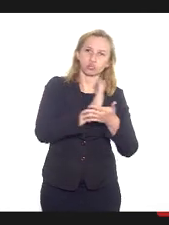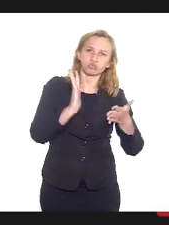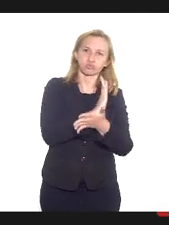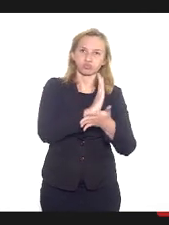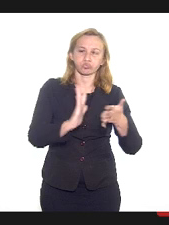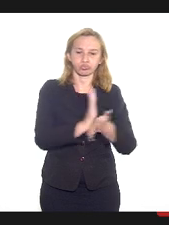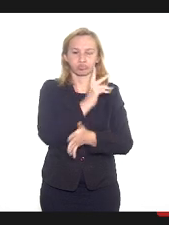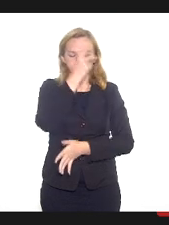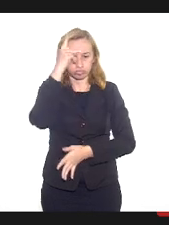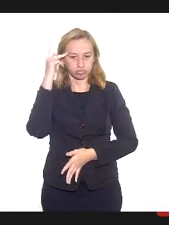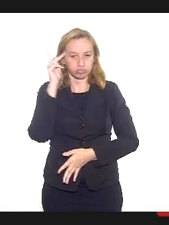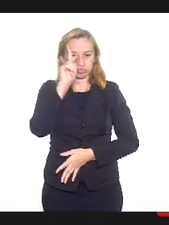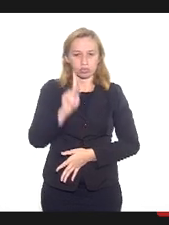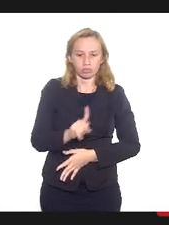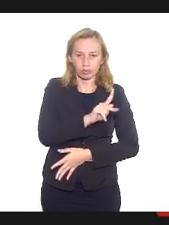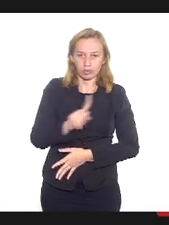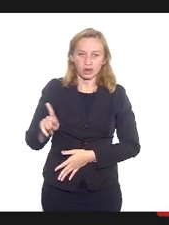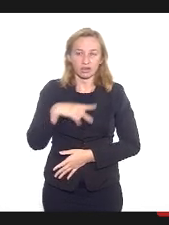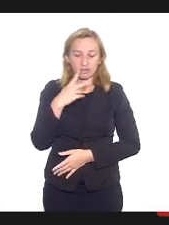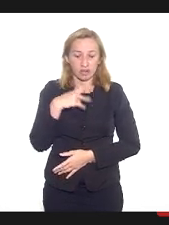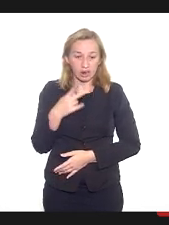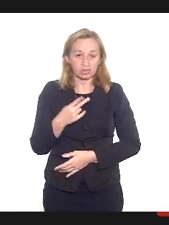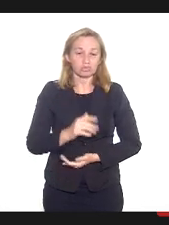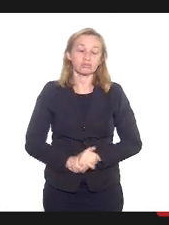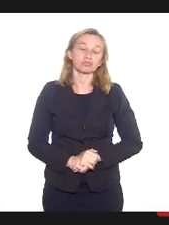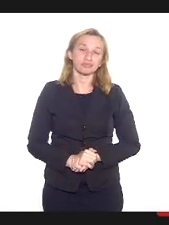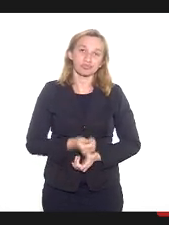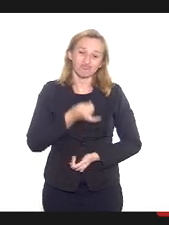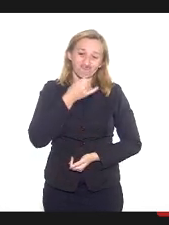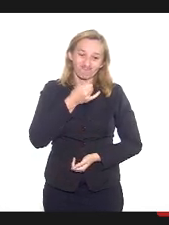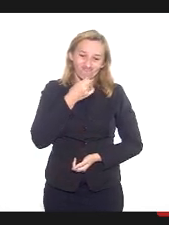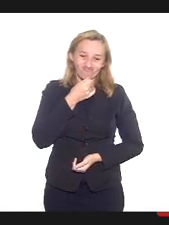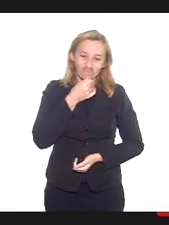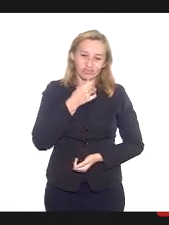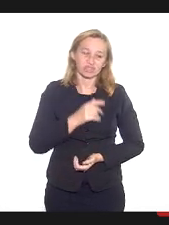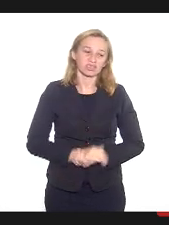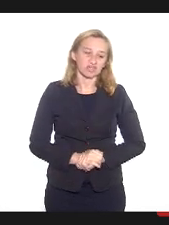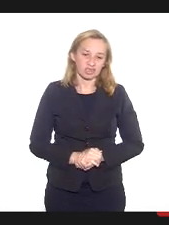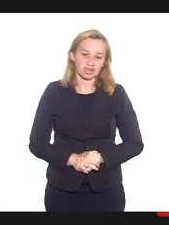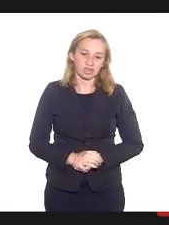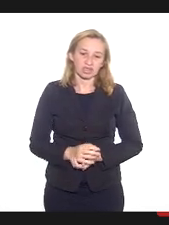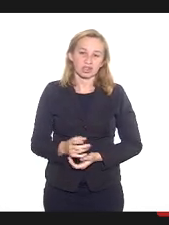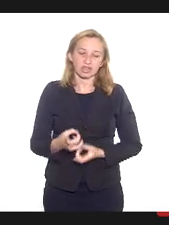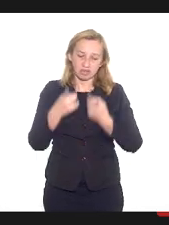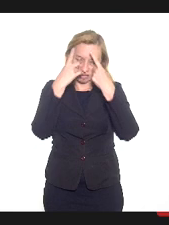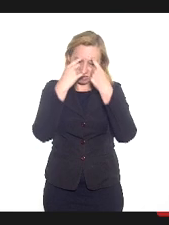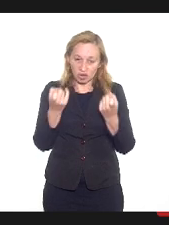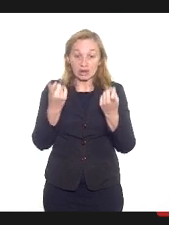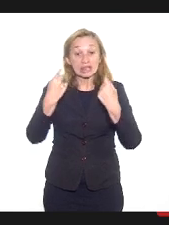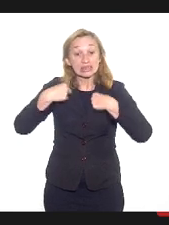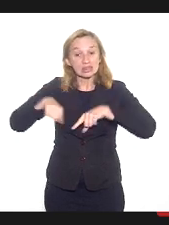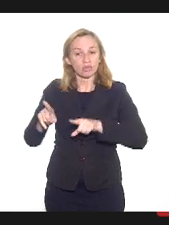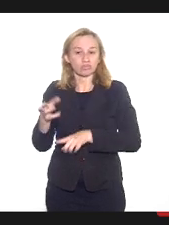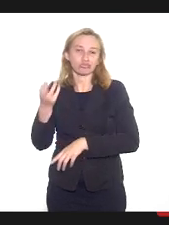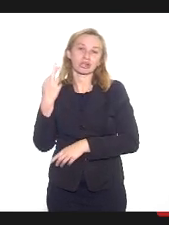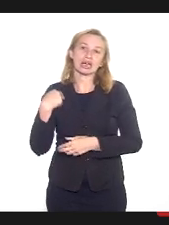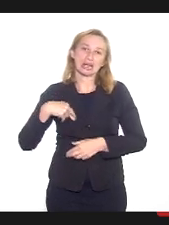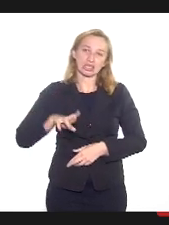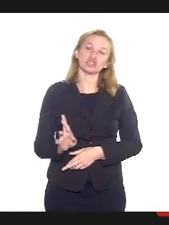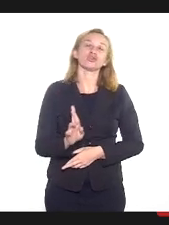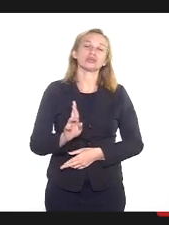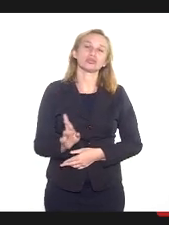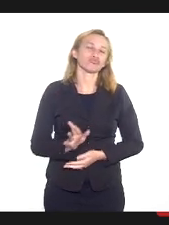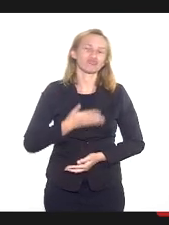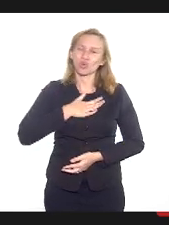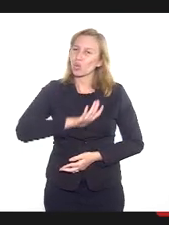intervenções que o padre Vito mencionou, o incômodo profundo com essa expressão intolerância religiosa. Me incomoda demais há muito tempo,